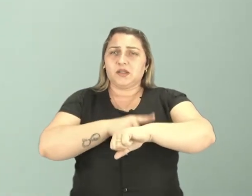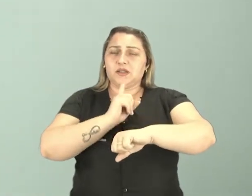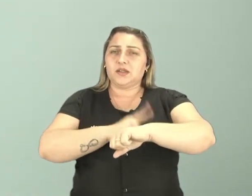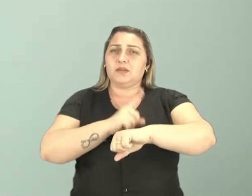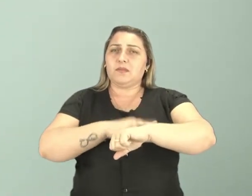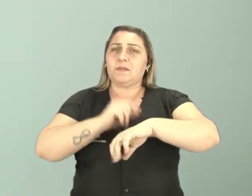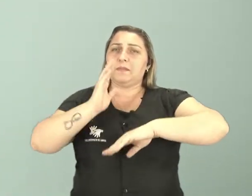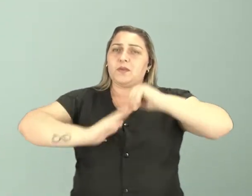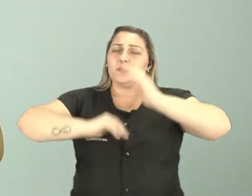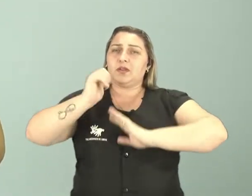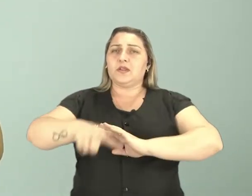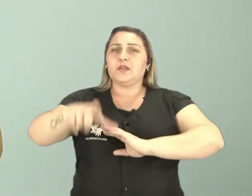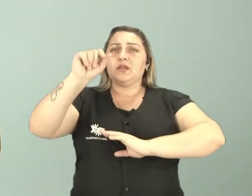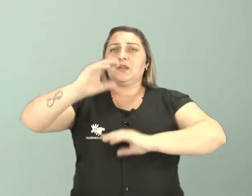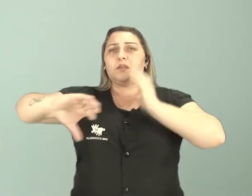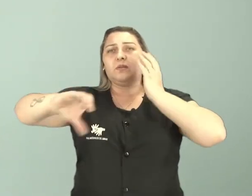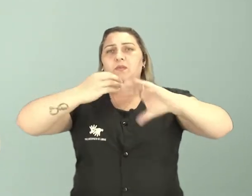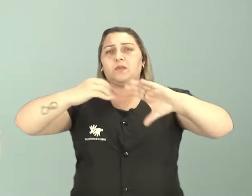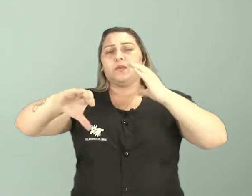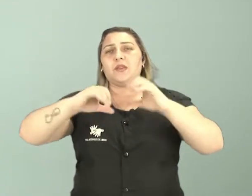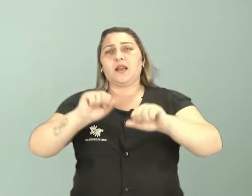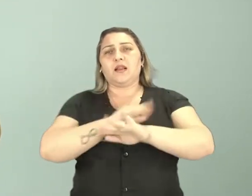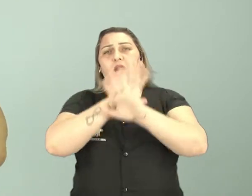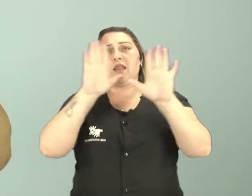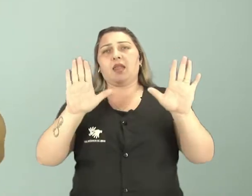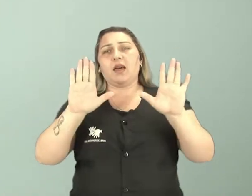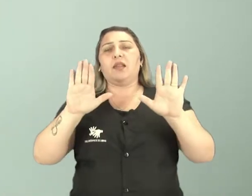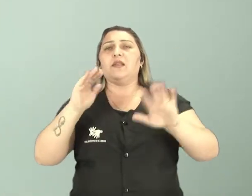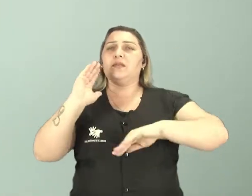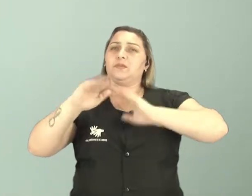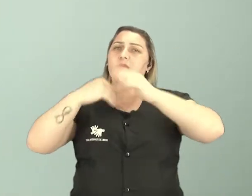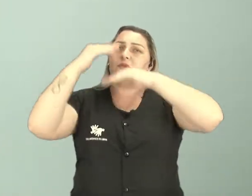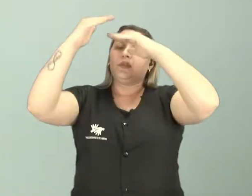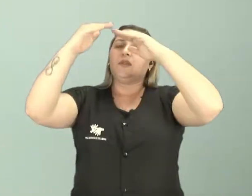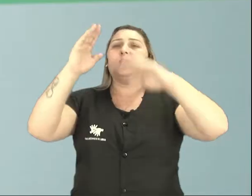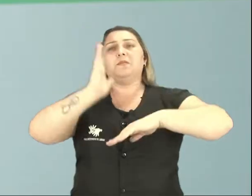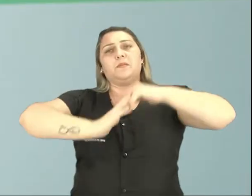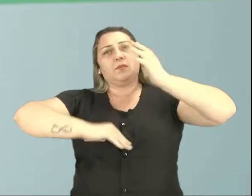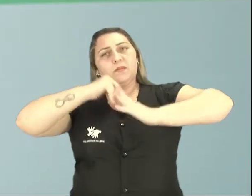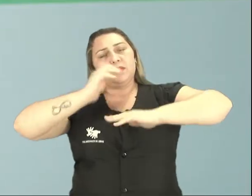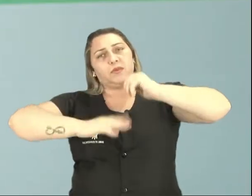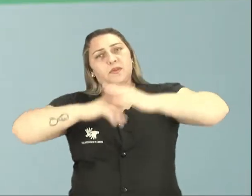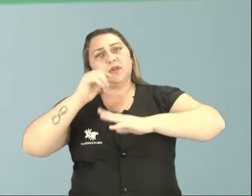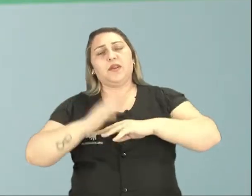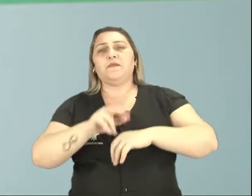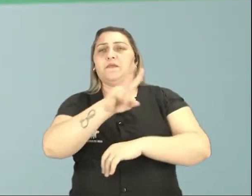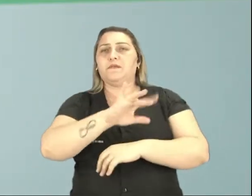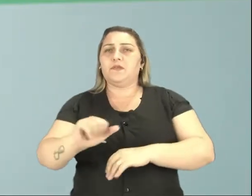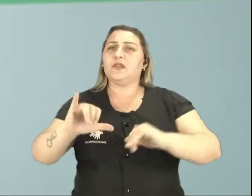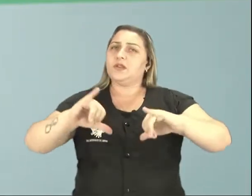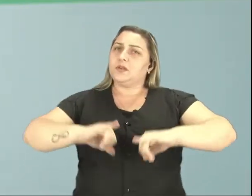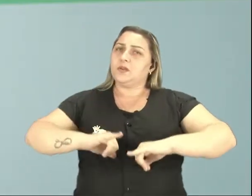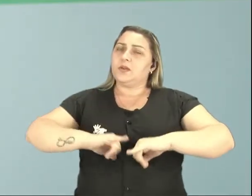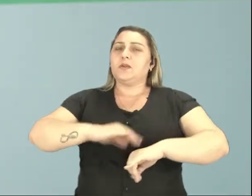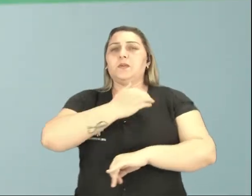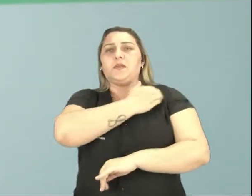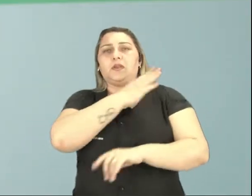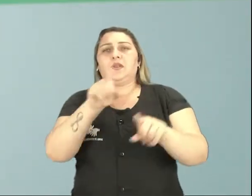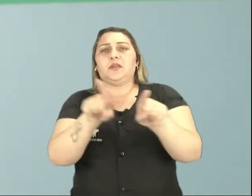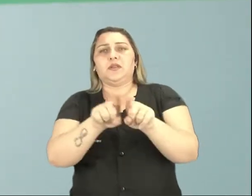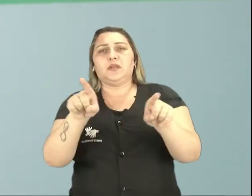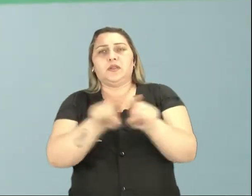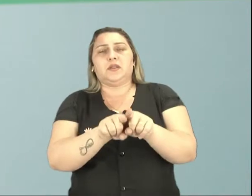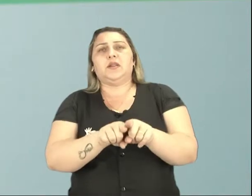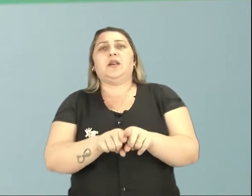à profissão que ele escolheu. E é claro que nesse processo, nessa profissão, ele vai sofrer preconceito tanto sendo